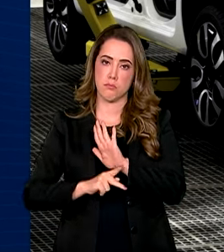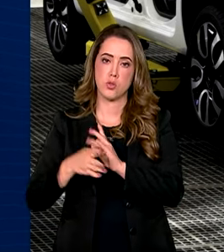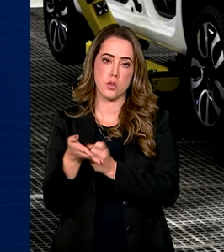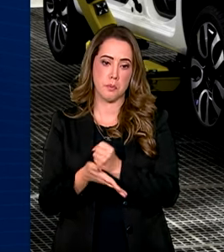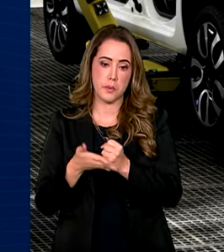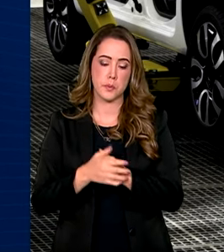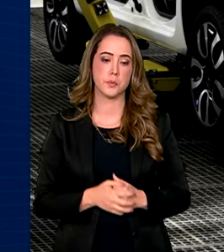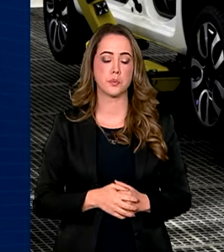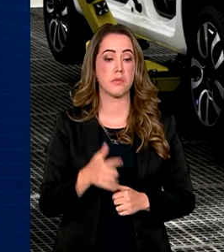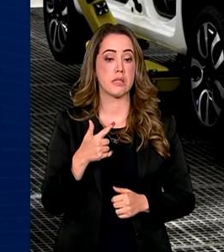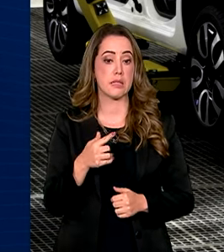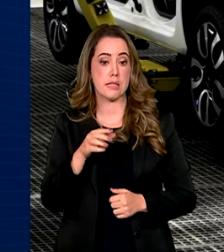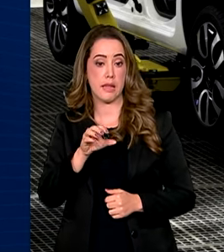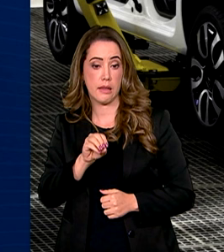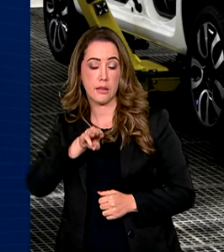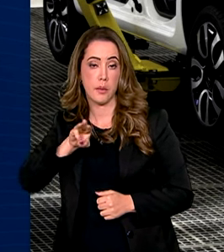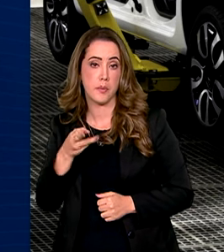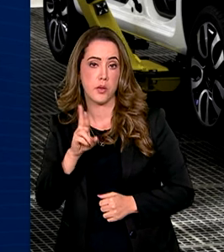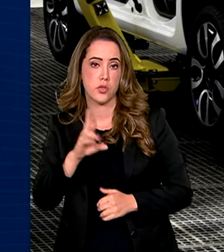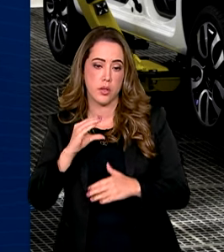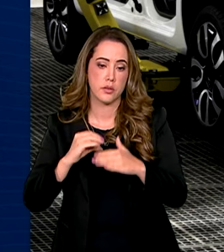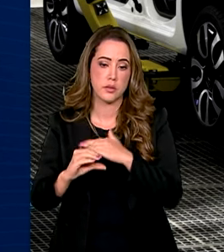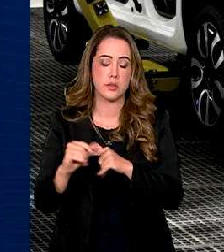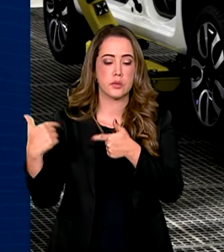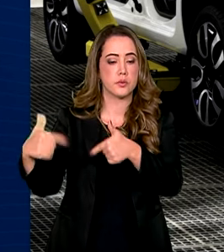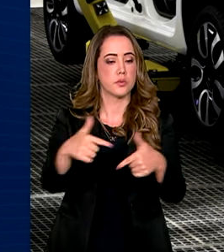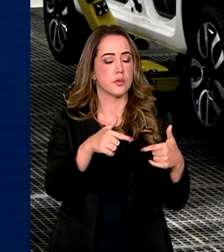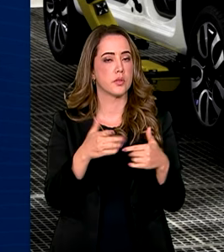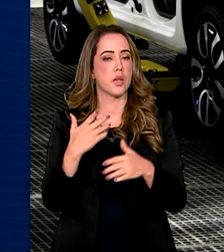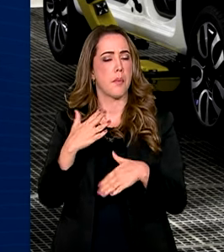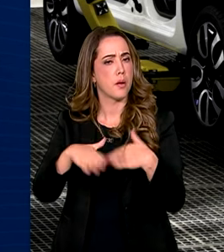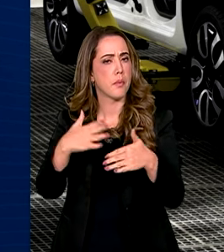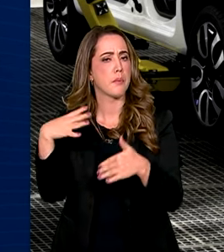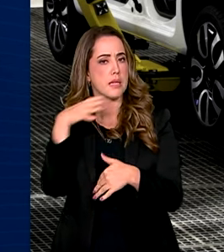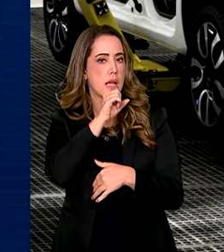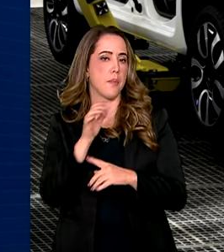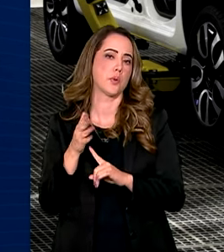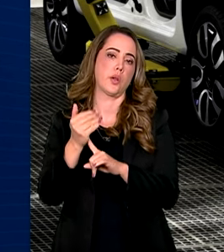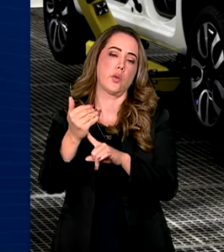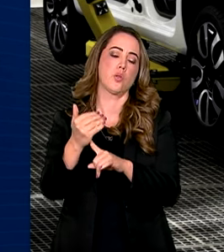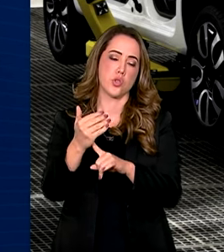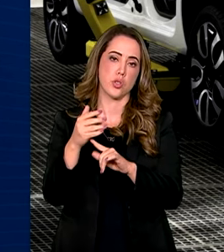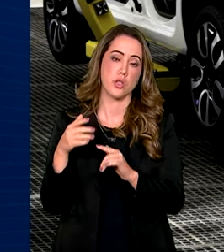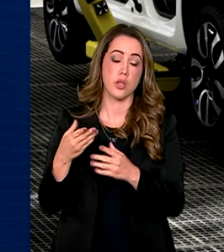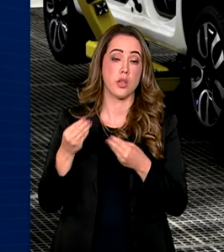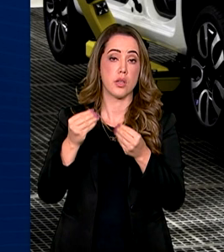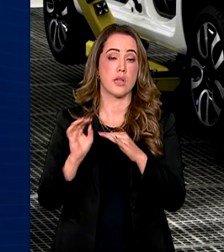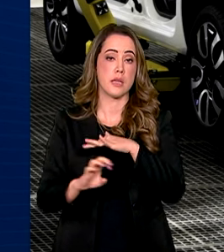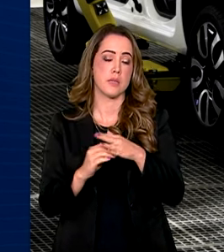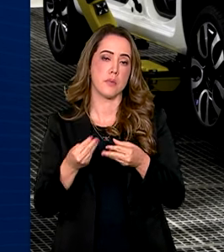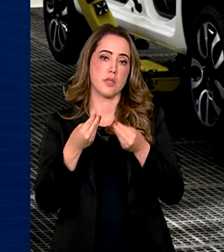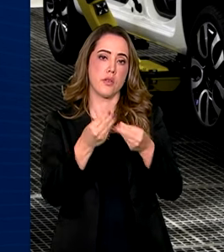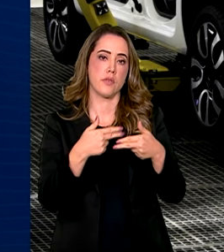70 milhões de reais serão investidos em ações para acelerar a inovação nas fornecedoras das grandes